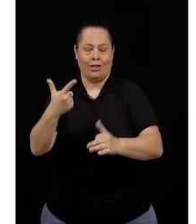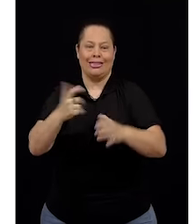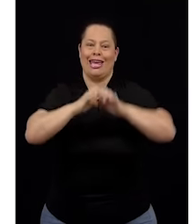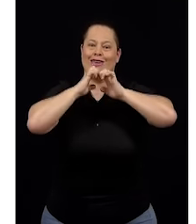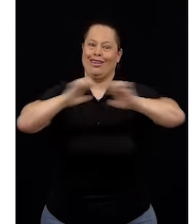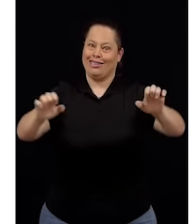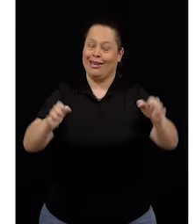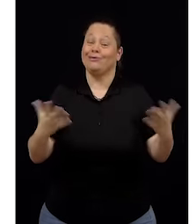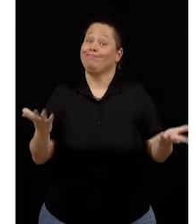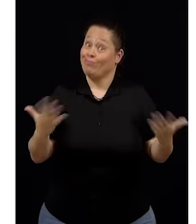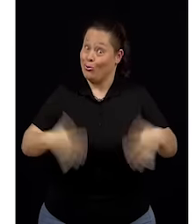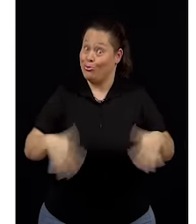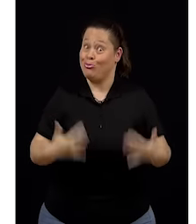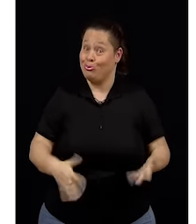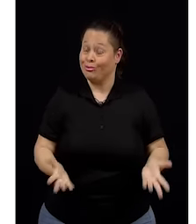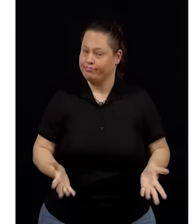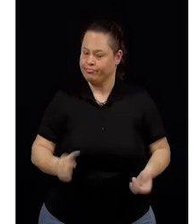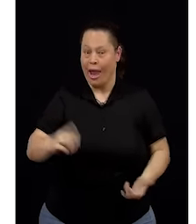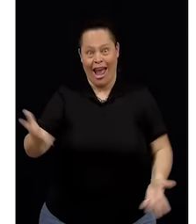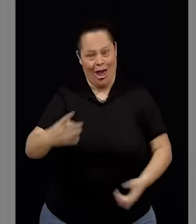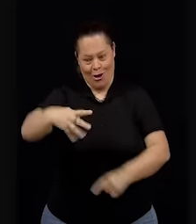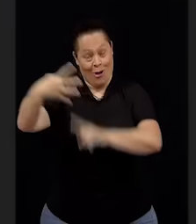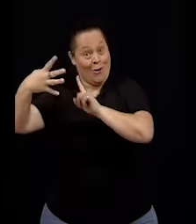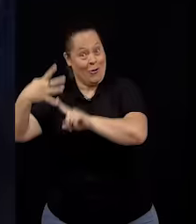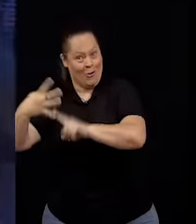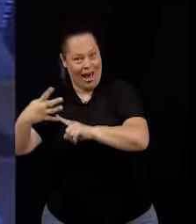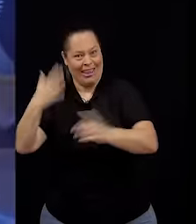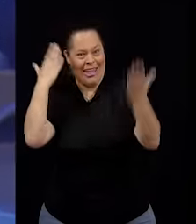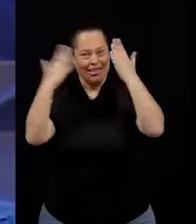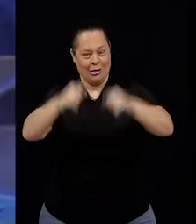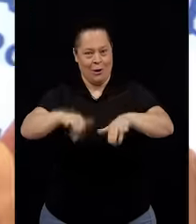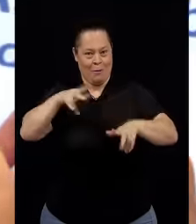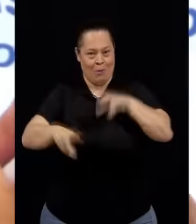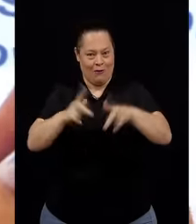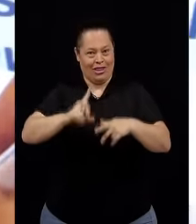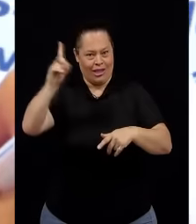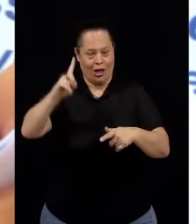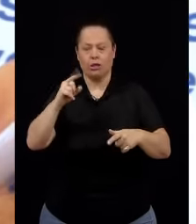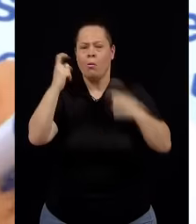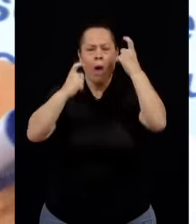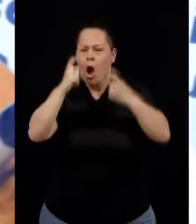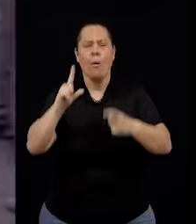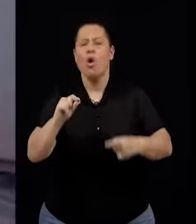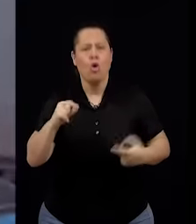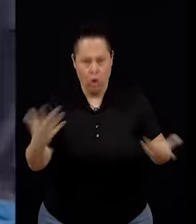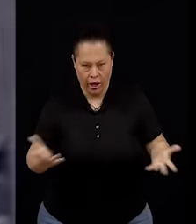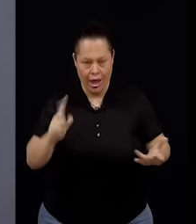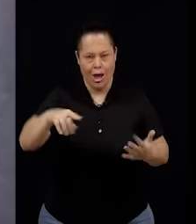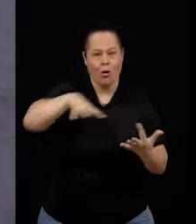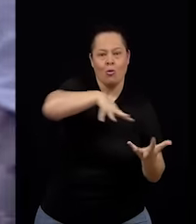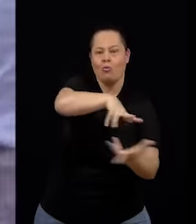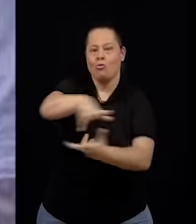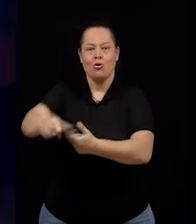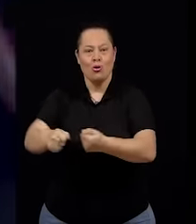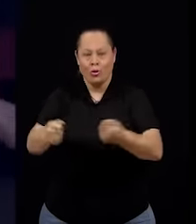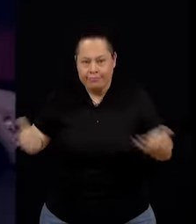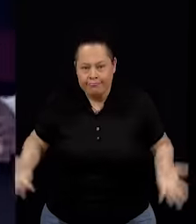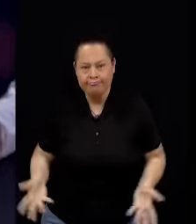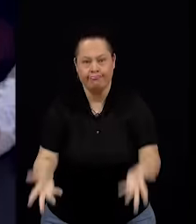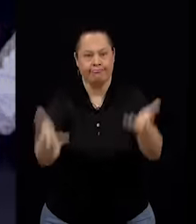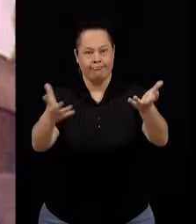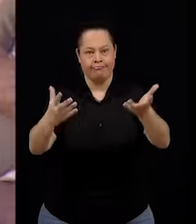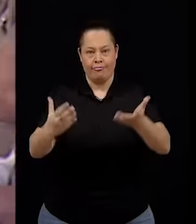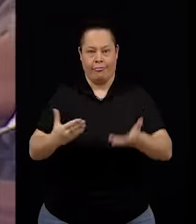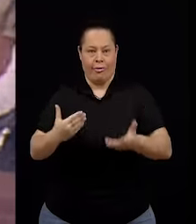A Quarta Assembleia volta seus olhos para as necessidades do mundo, com o objetivo de promover a vida humana e toda a